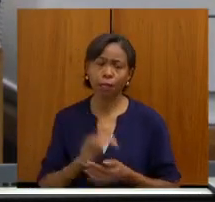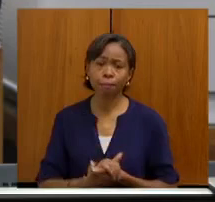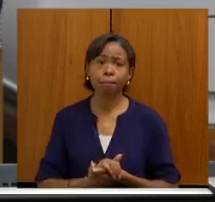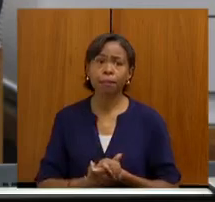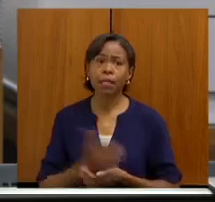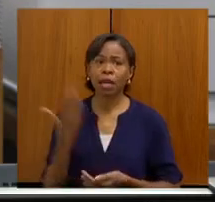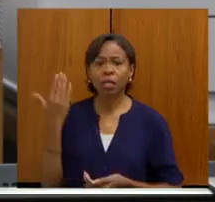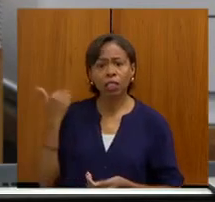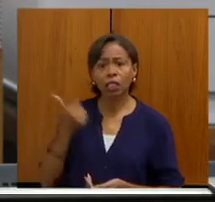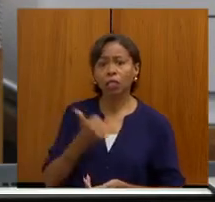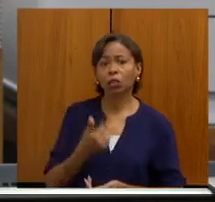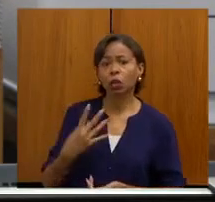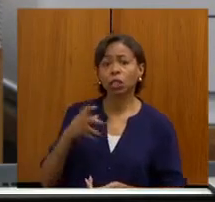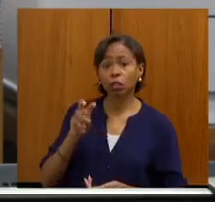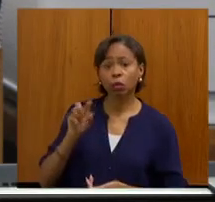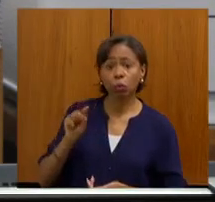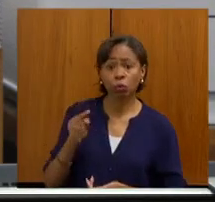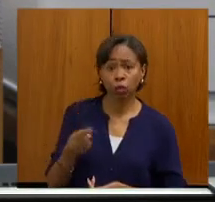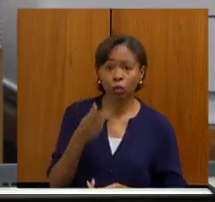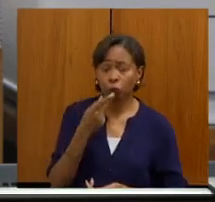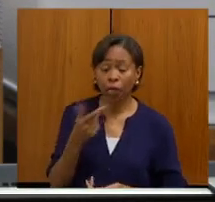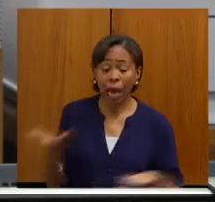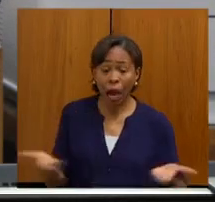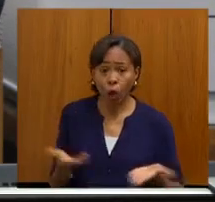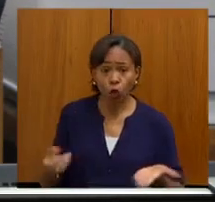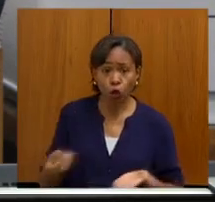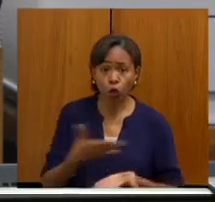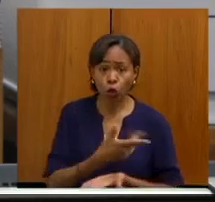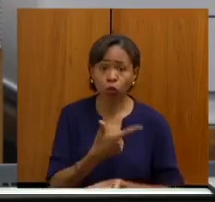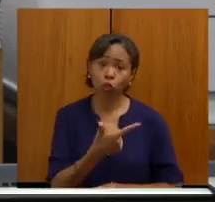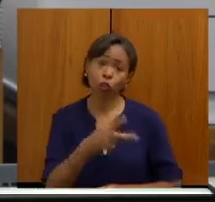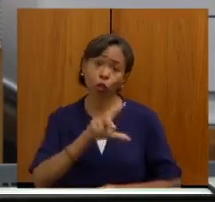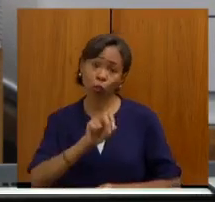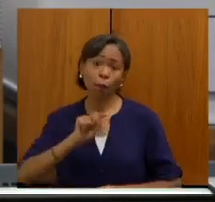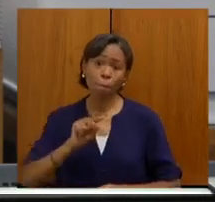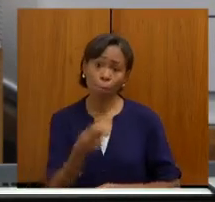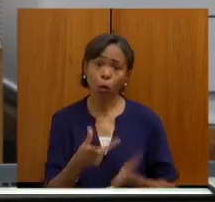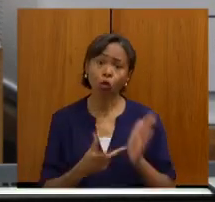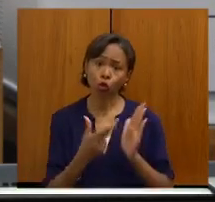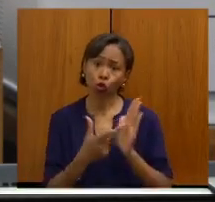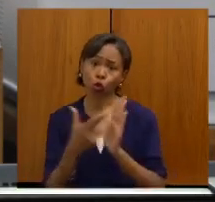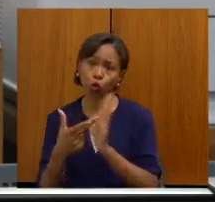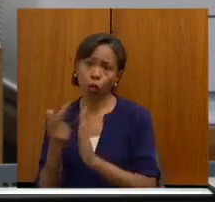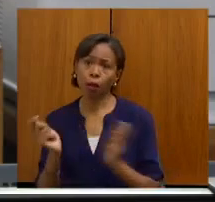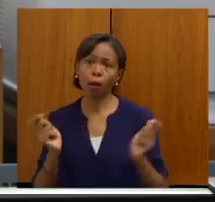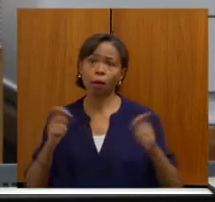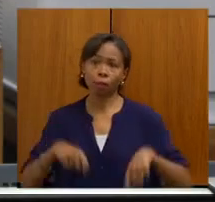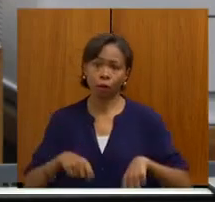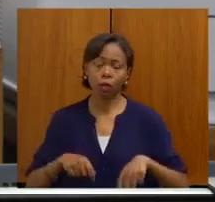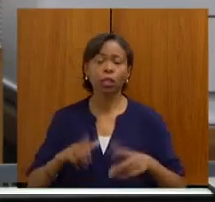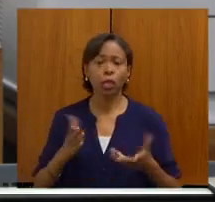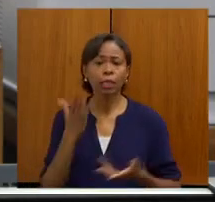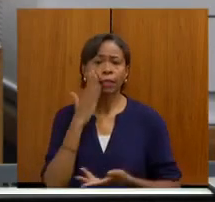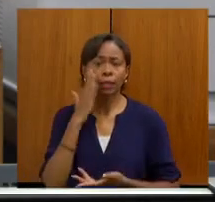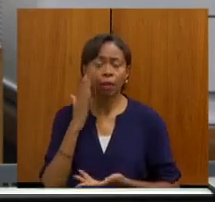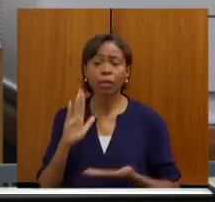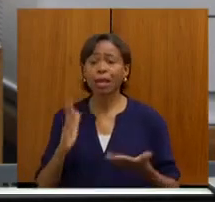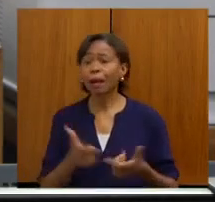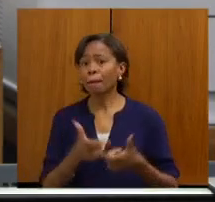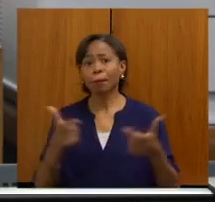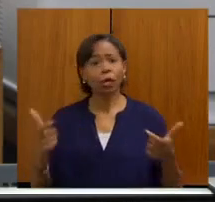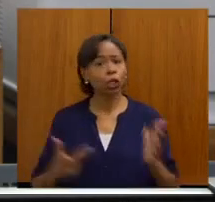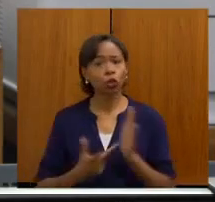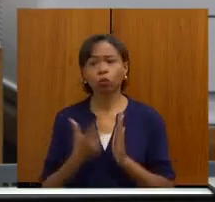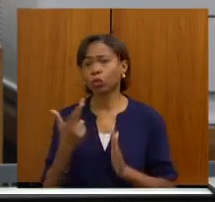145 mil, já falaram que com essa nova tabela conseguem fazer 250 mil. Então a gente sabe que boa parte das cirurgias não acontece pelo